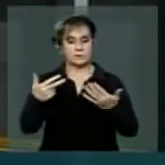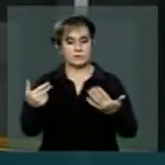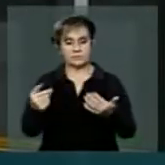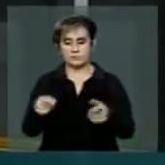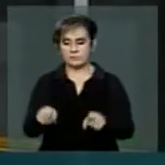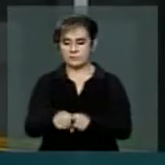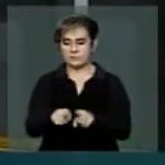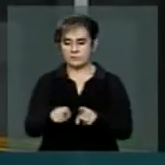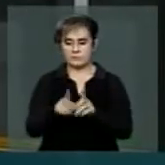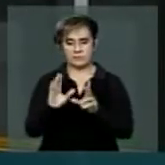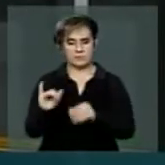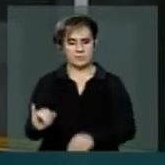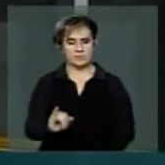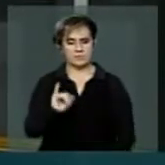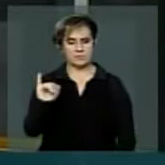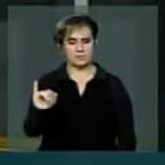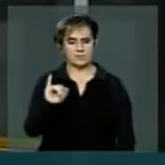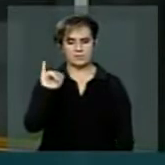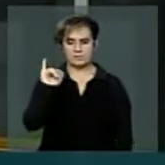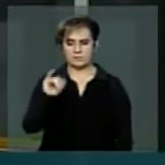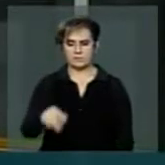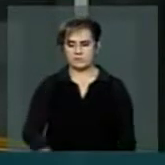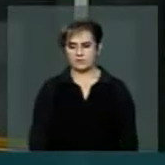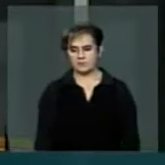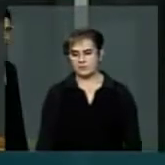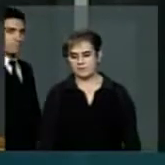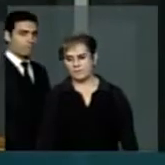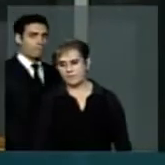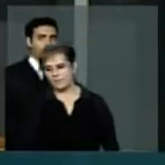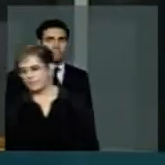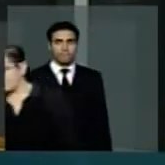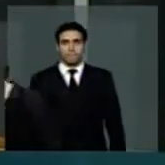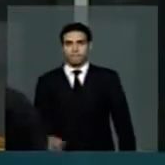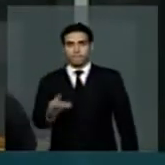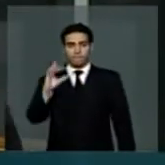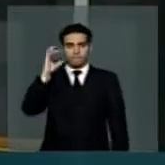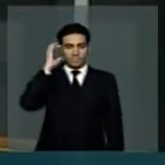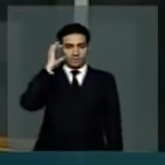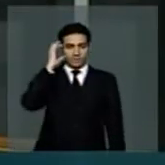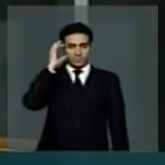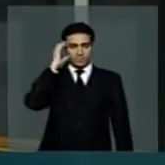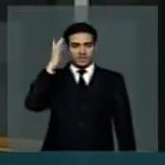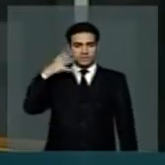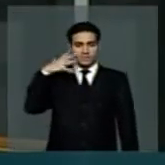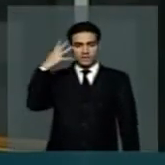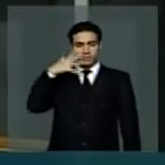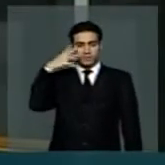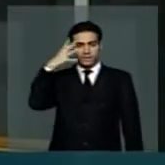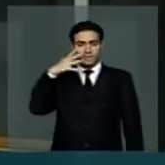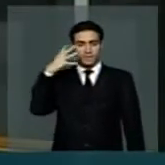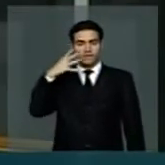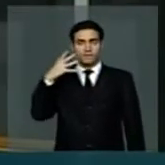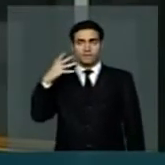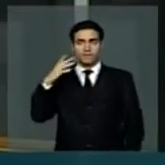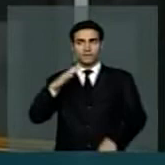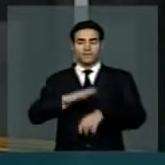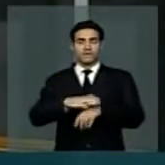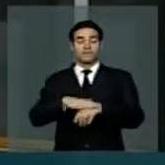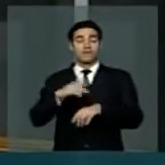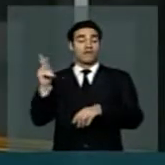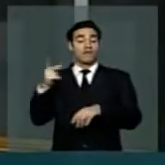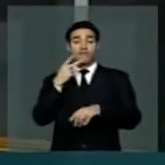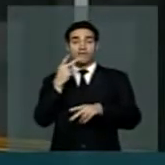fundamental importância no seu pronunciamento, centralizou medidas